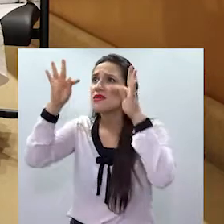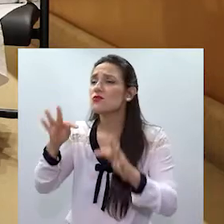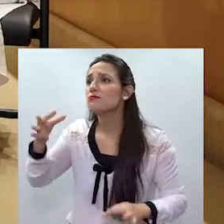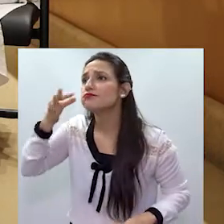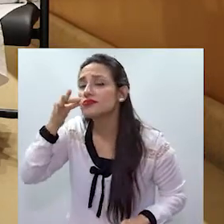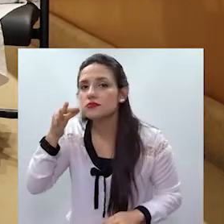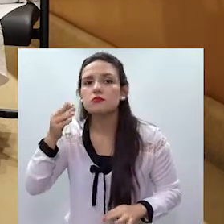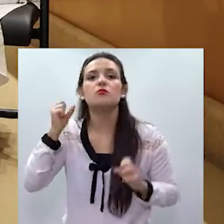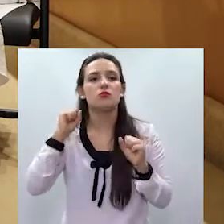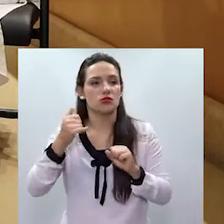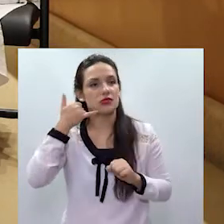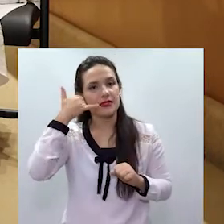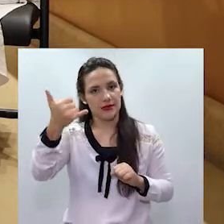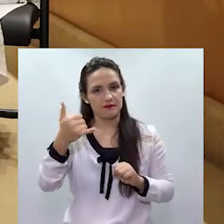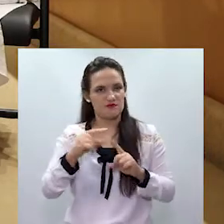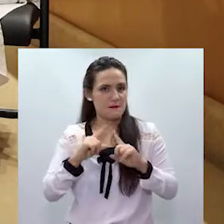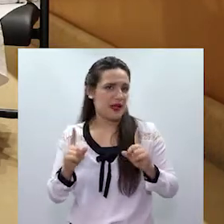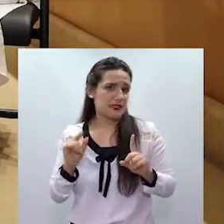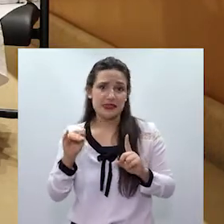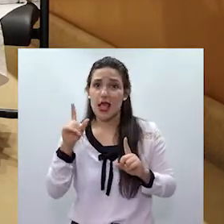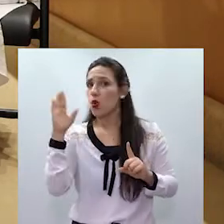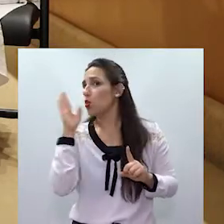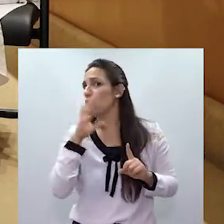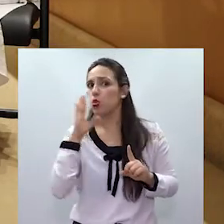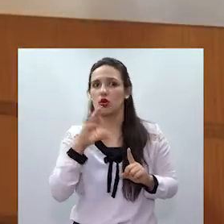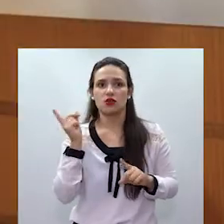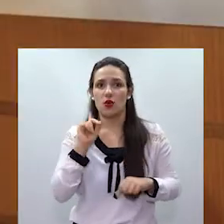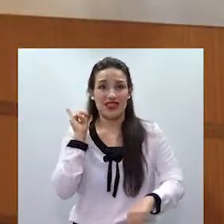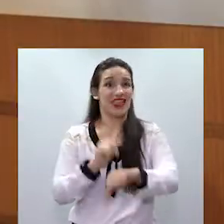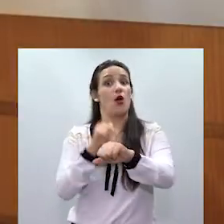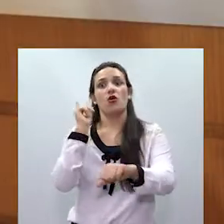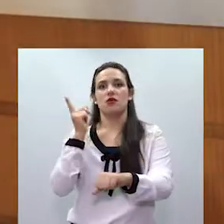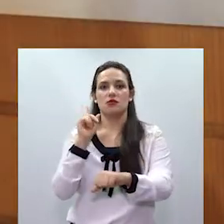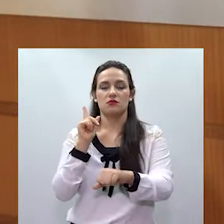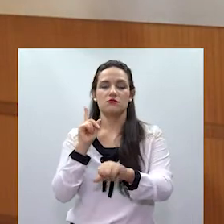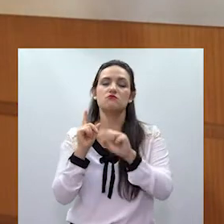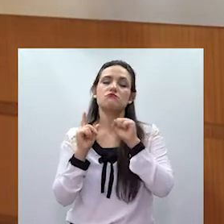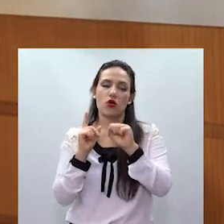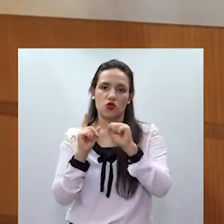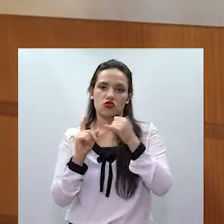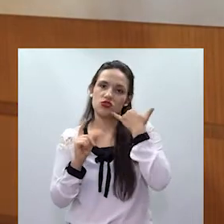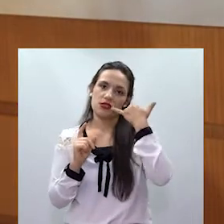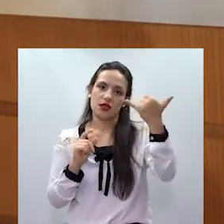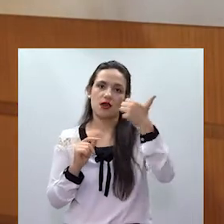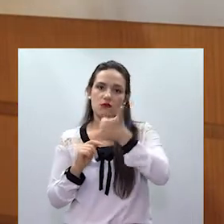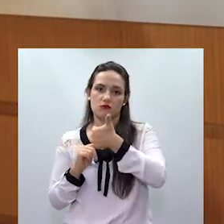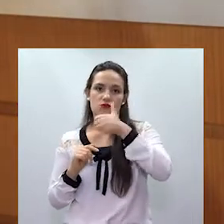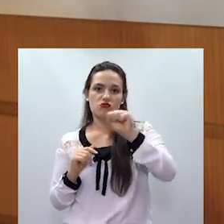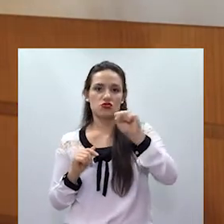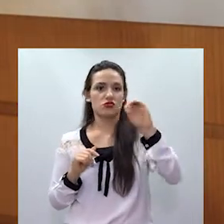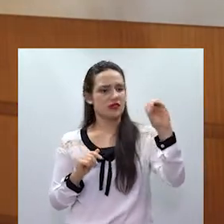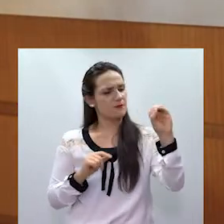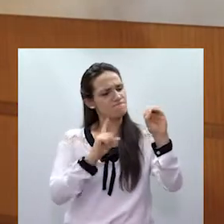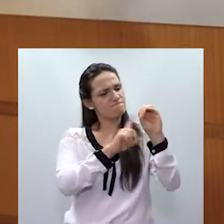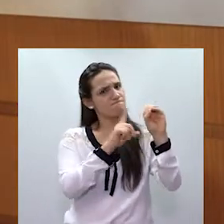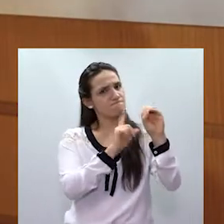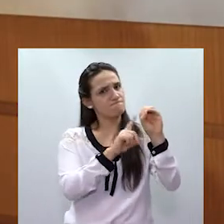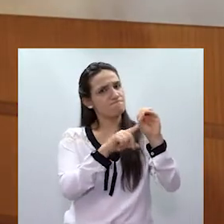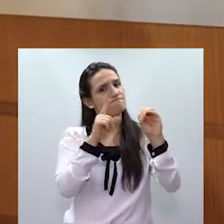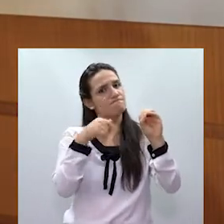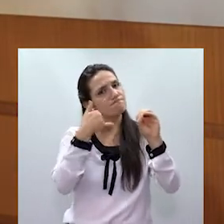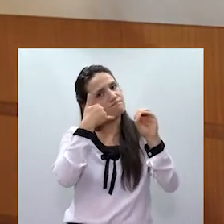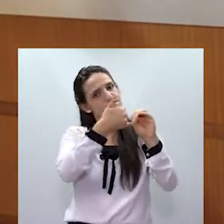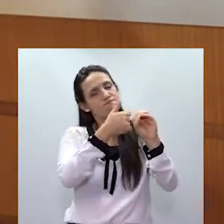Mas, por exemplo, se não é uma situação de emergência, a mulher pode se valer do 180. E o 180